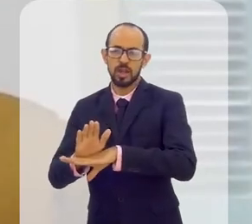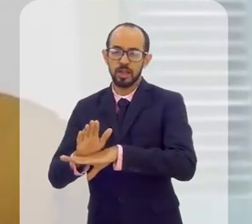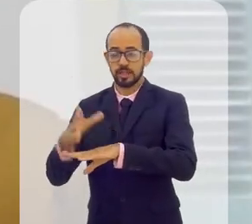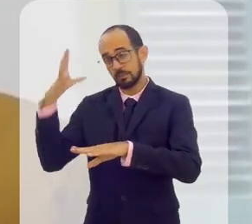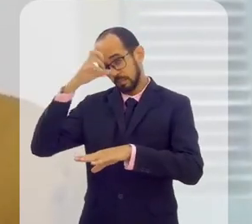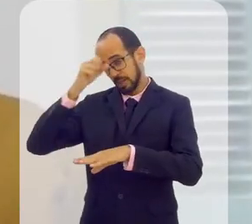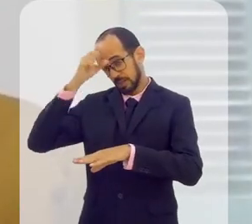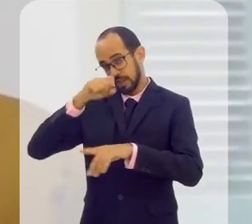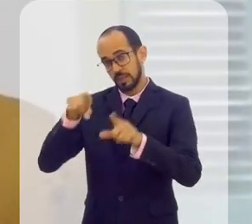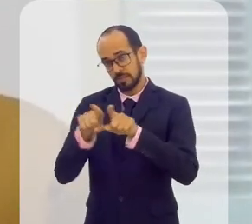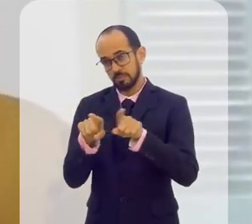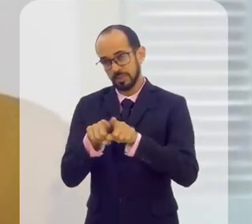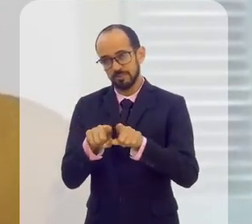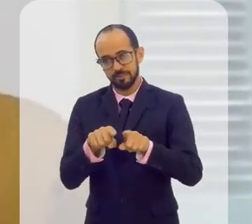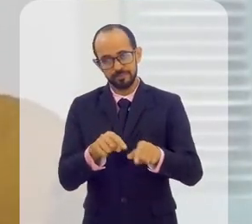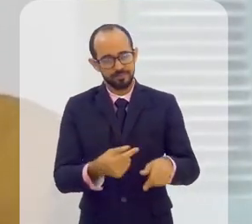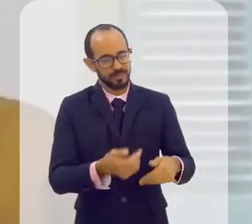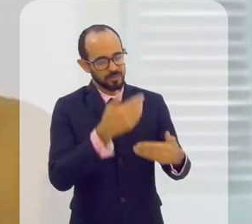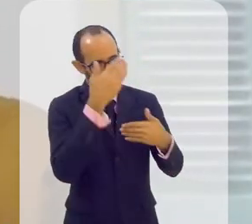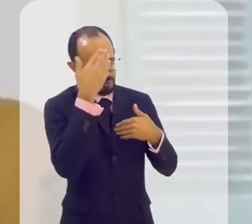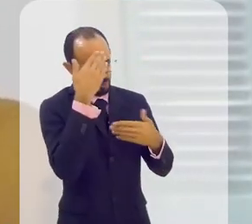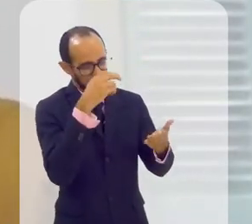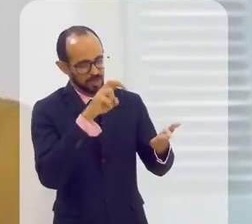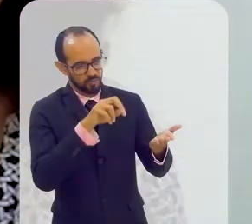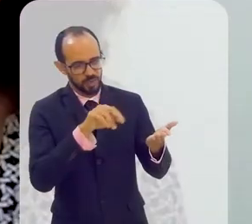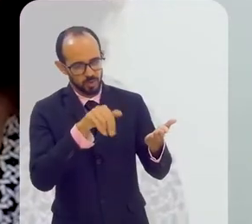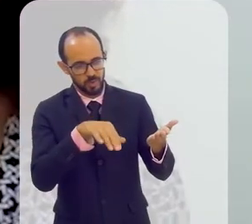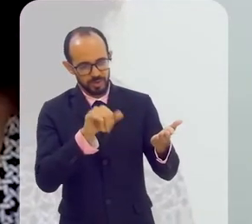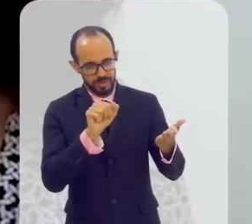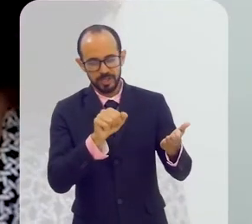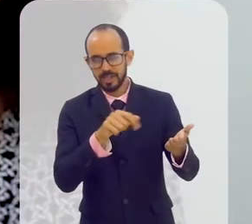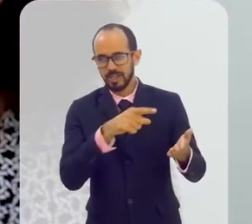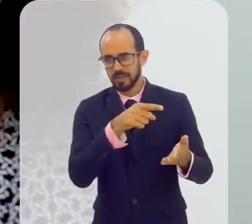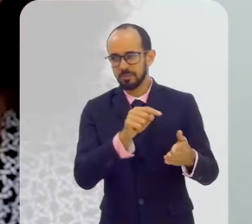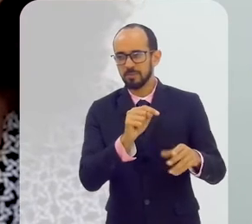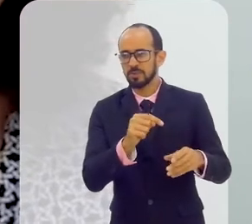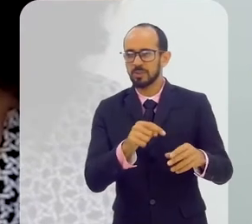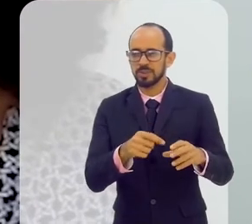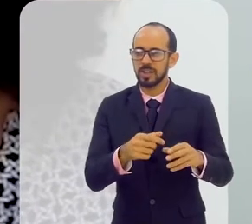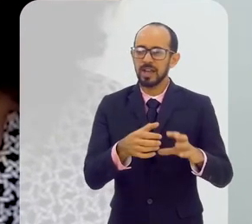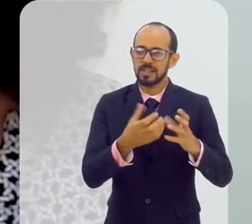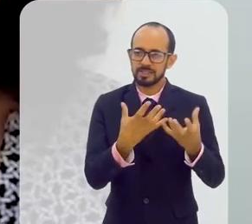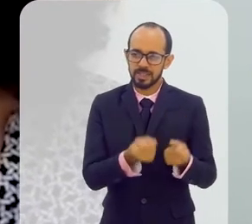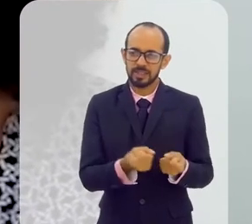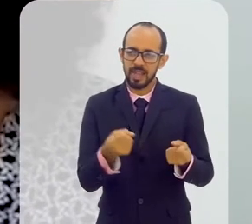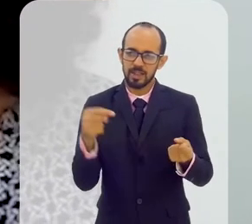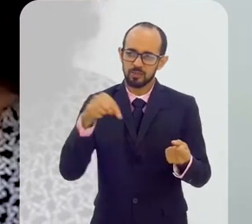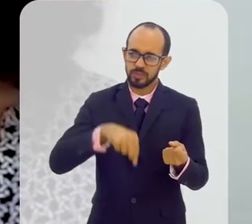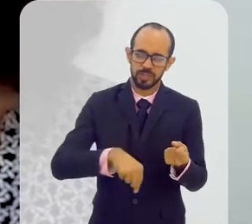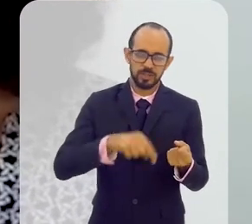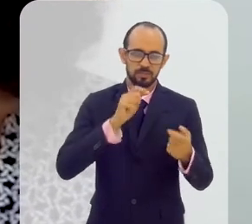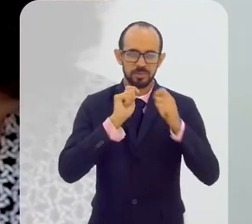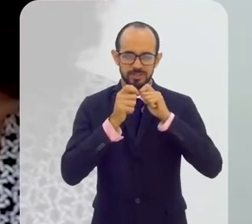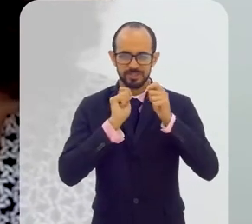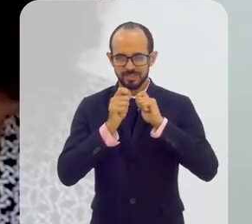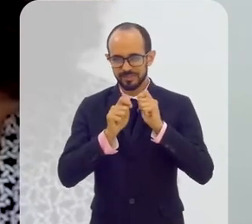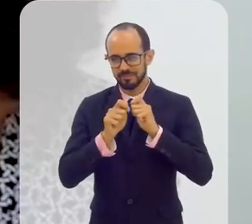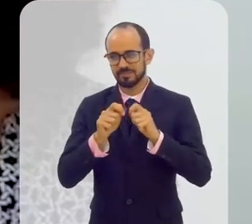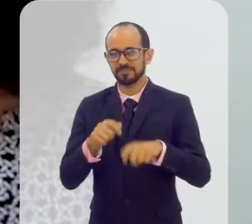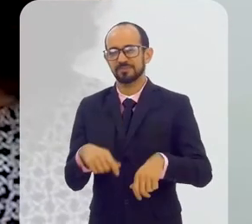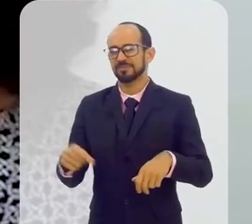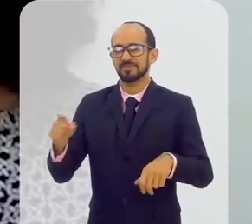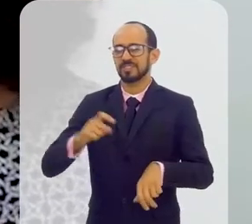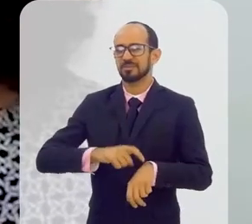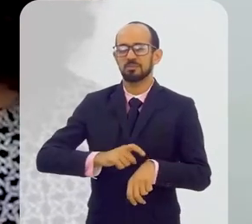né? E contribuir com aquilo que a gente puder contribuir. Verônica, eu queria te agradecer pela disponibilidade, por ter topado vir